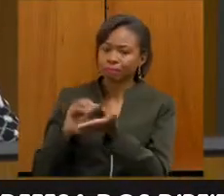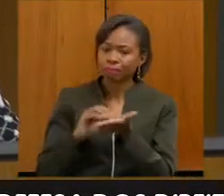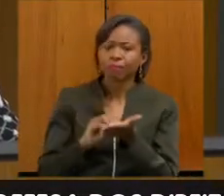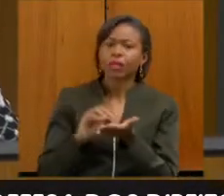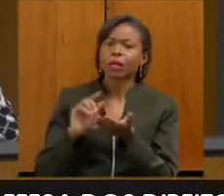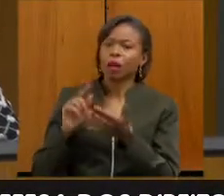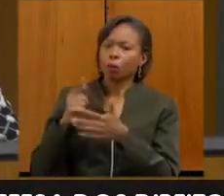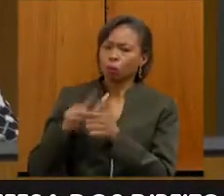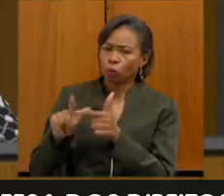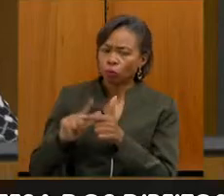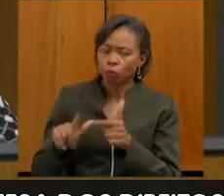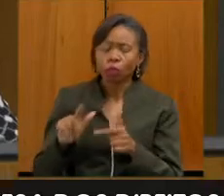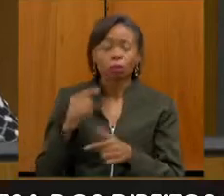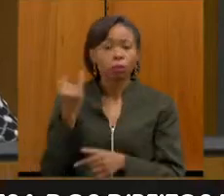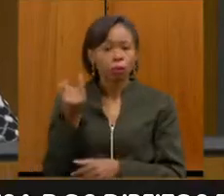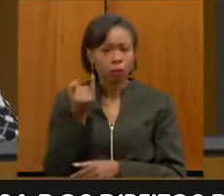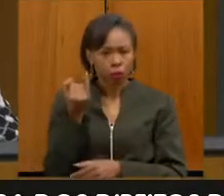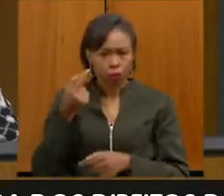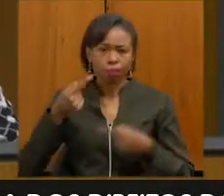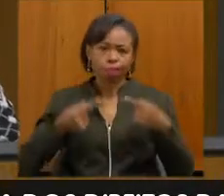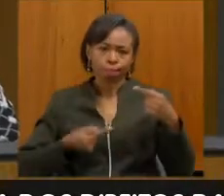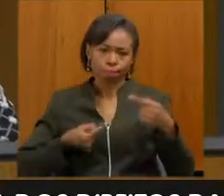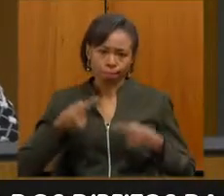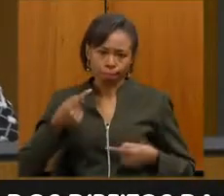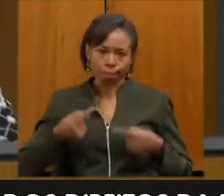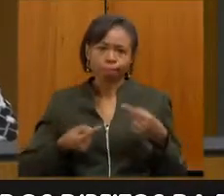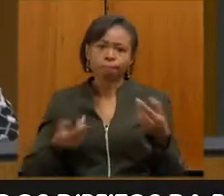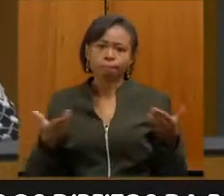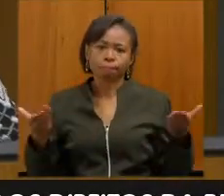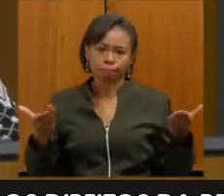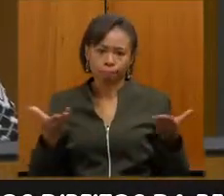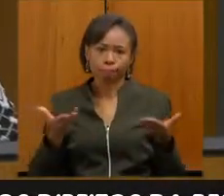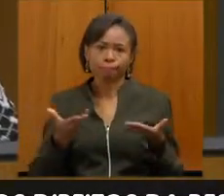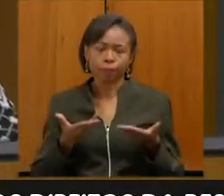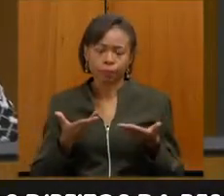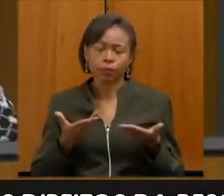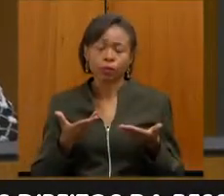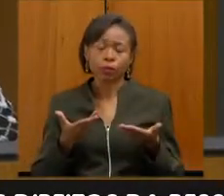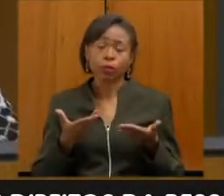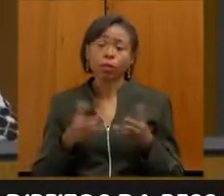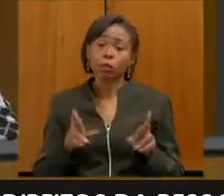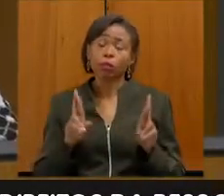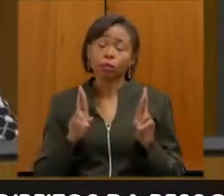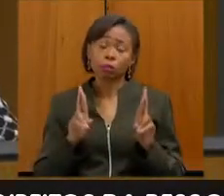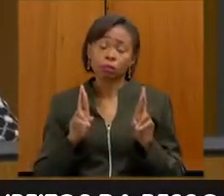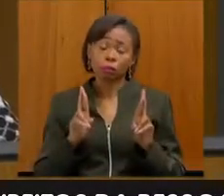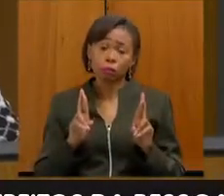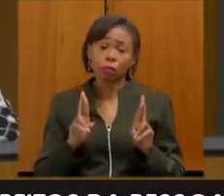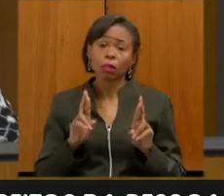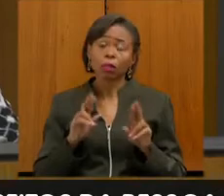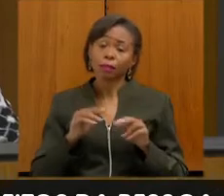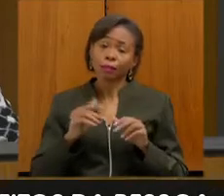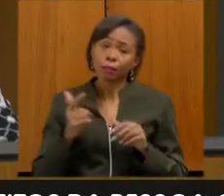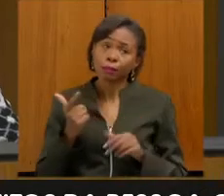aqui hoje nessa discussão e que a gente consiga ter ganhos